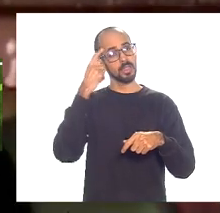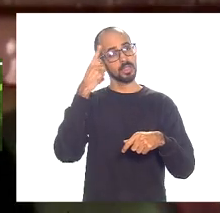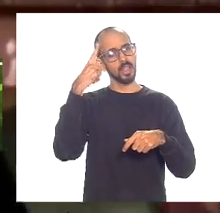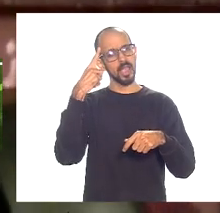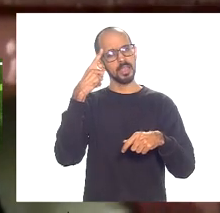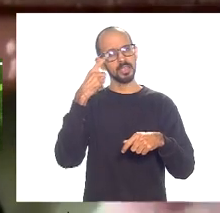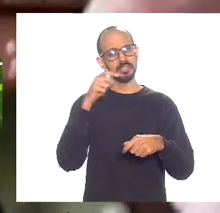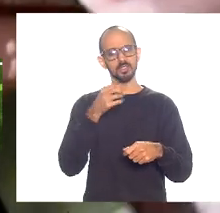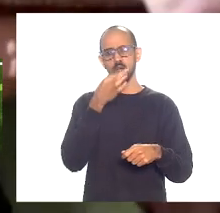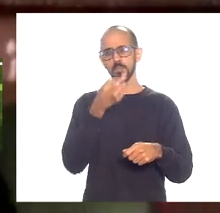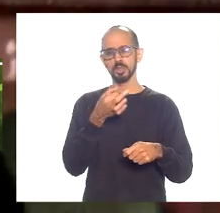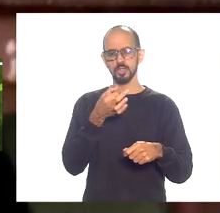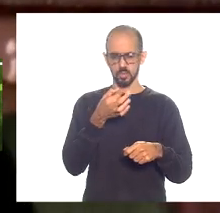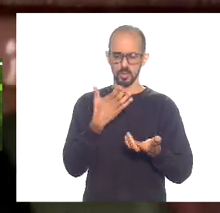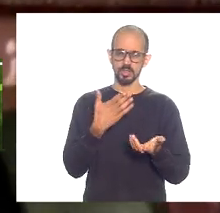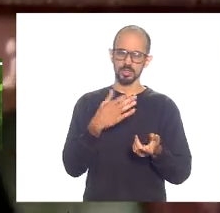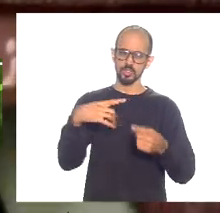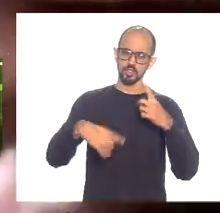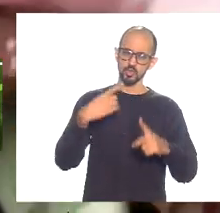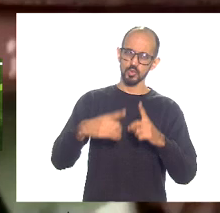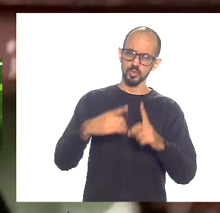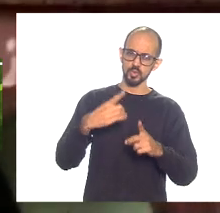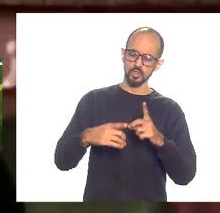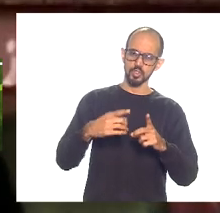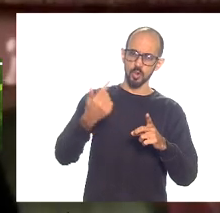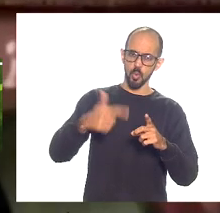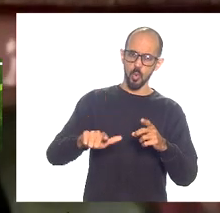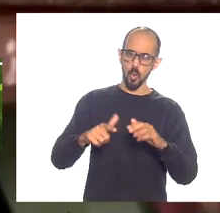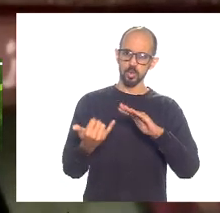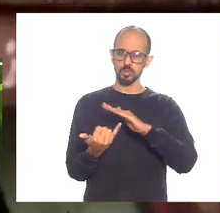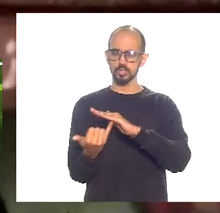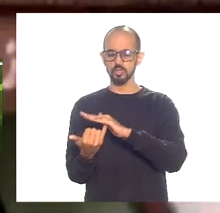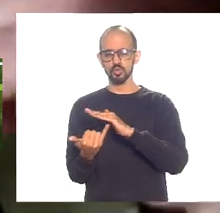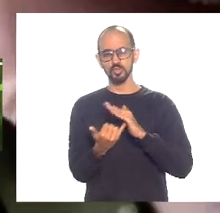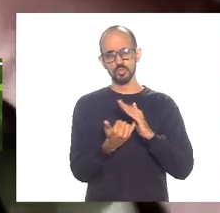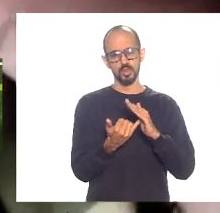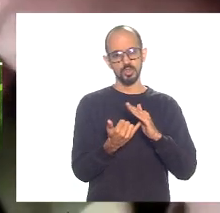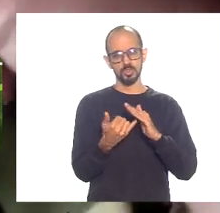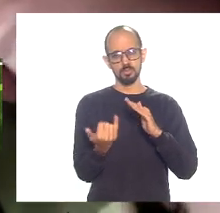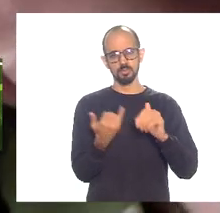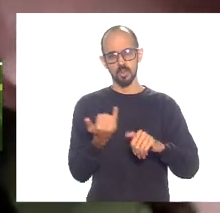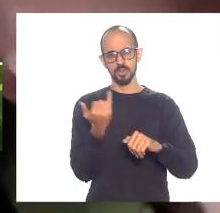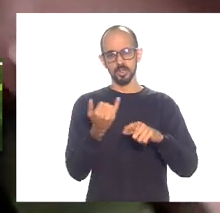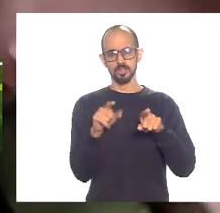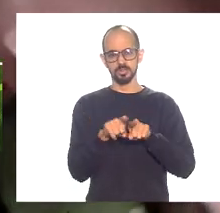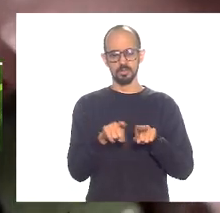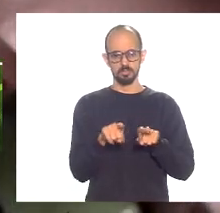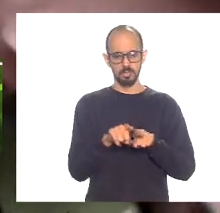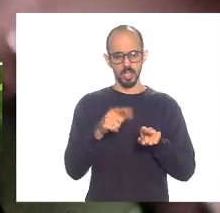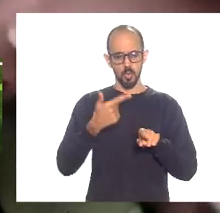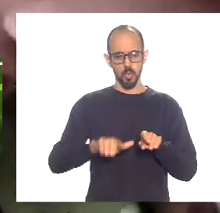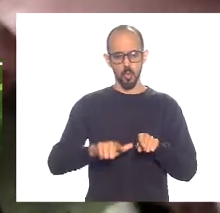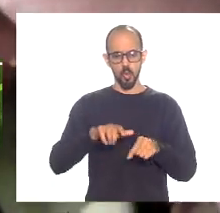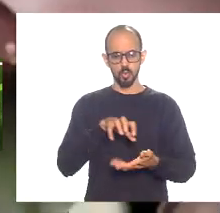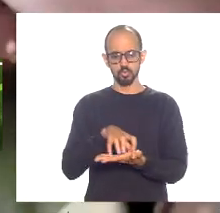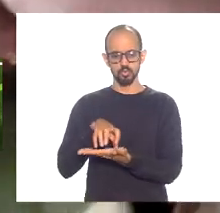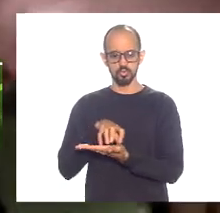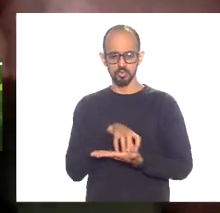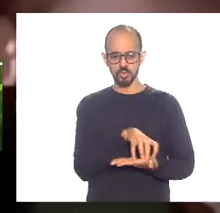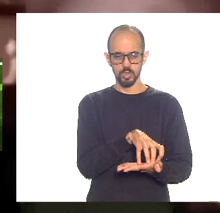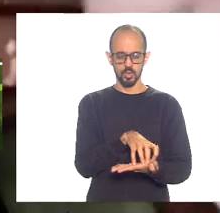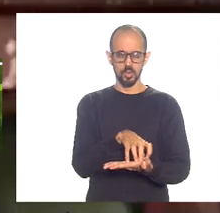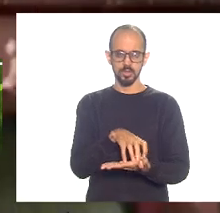colocados com a discussão com outras instituições importantes com outros organismos de estado que